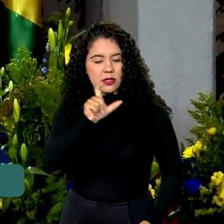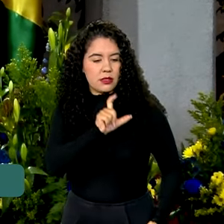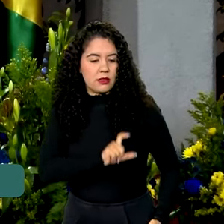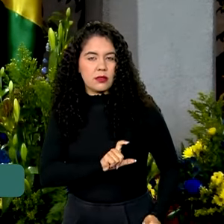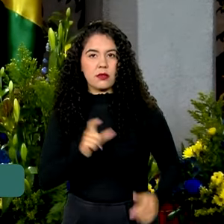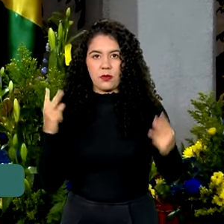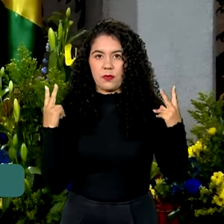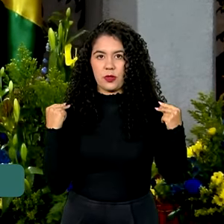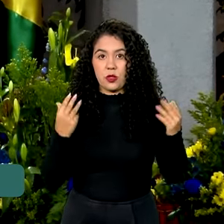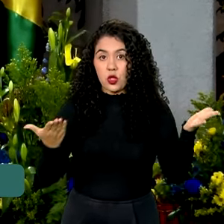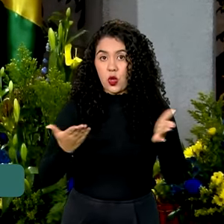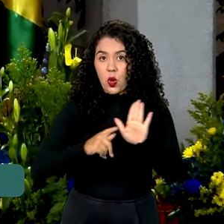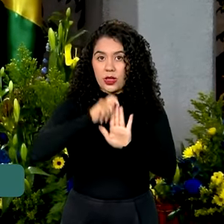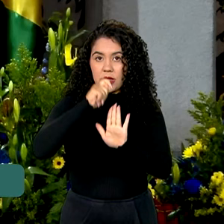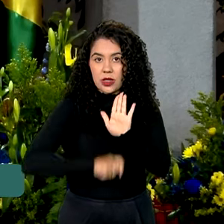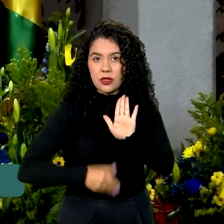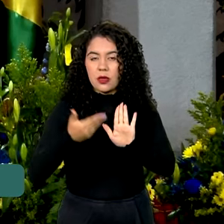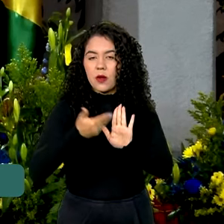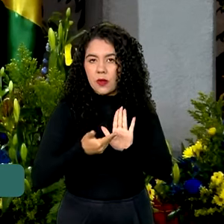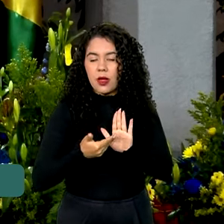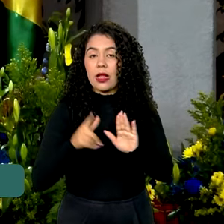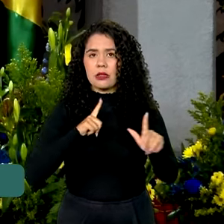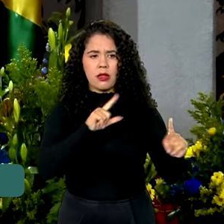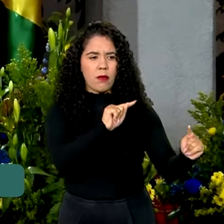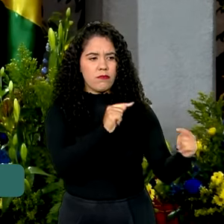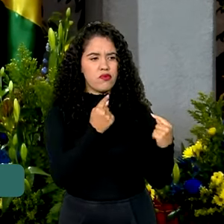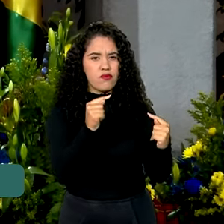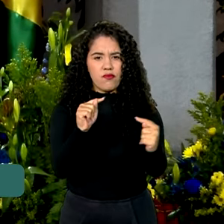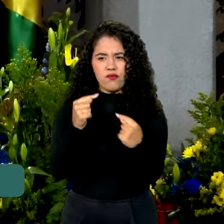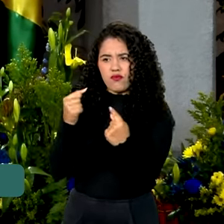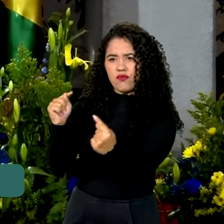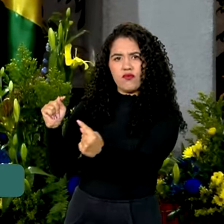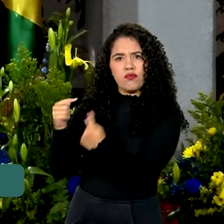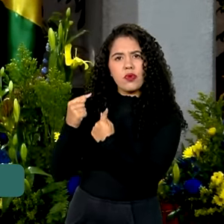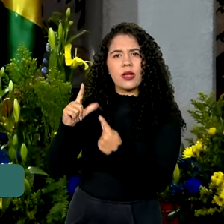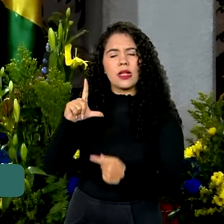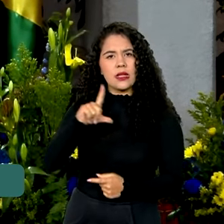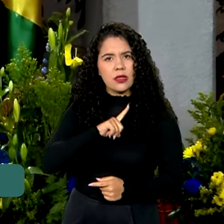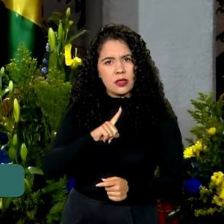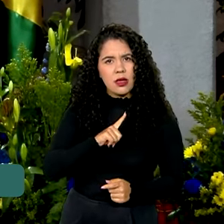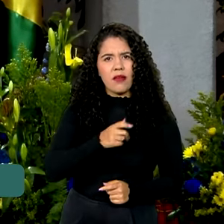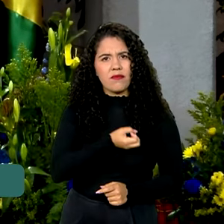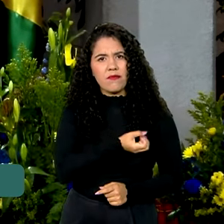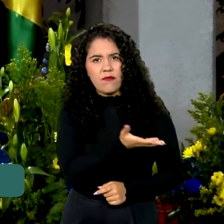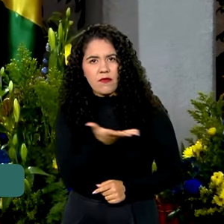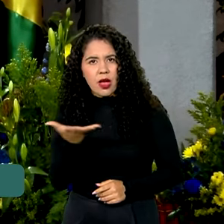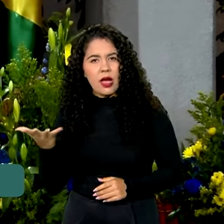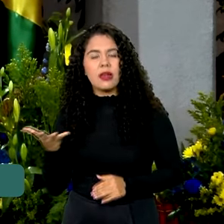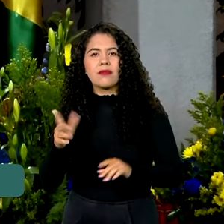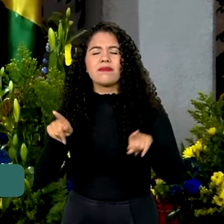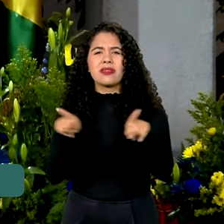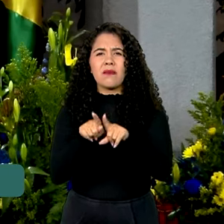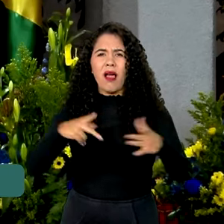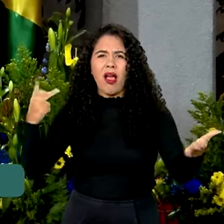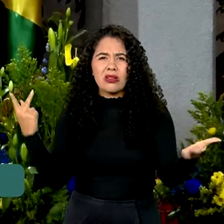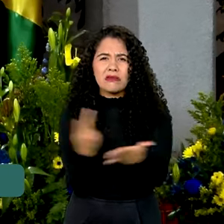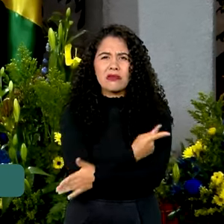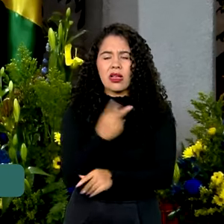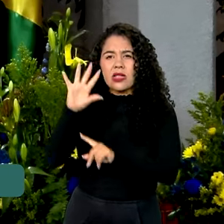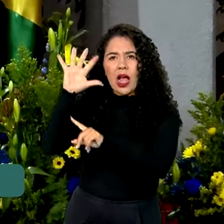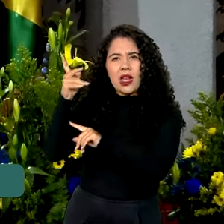assinamos hoje. Os desafios representados pelas catástrofes naturais e pelo crime